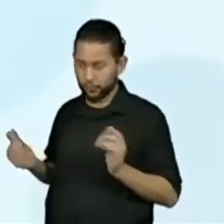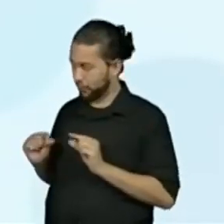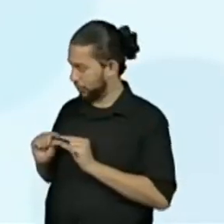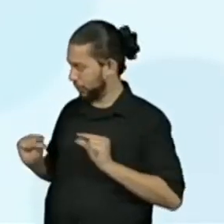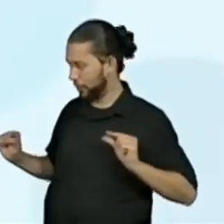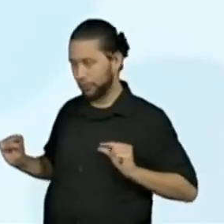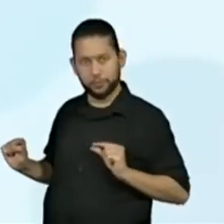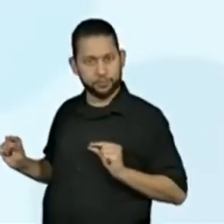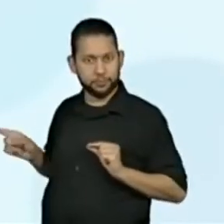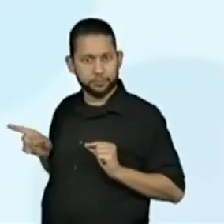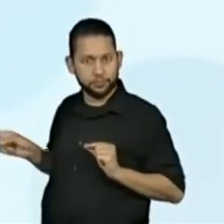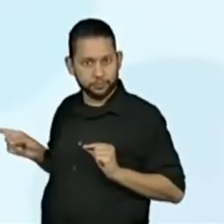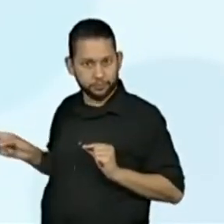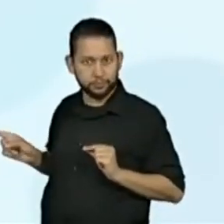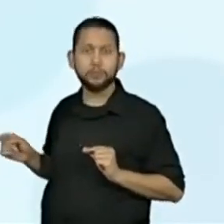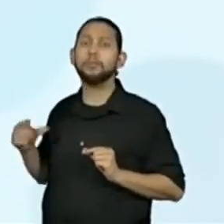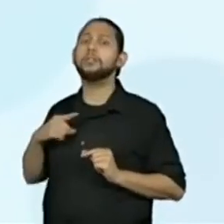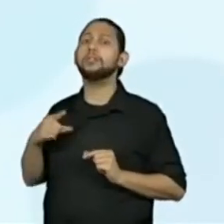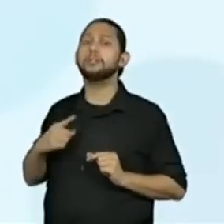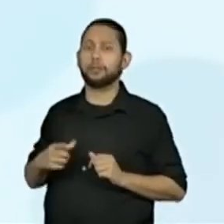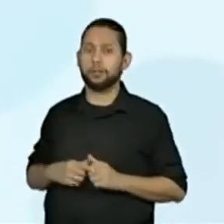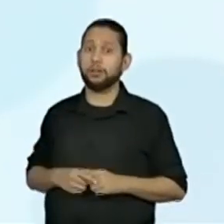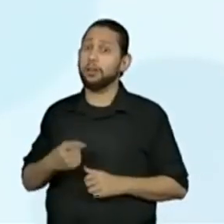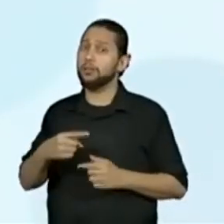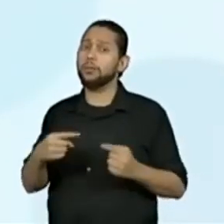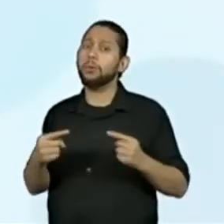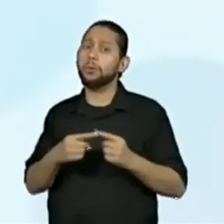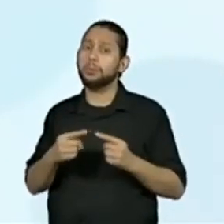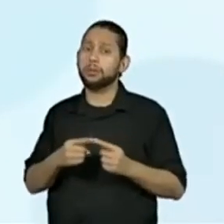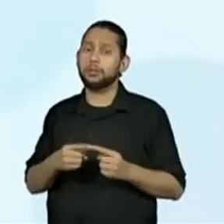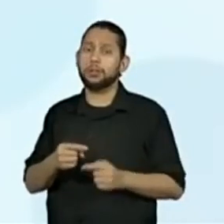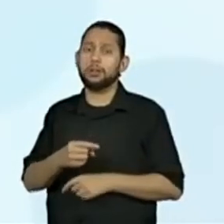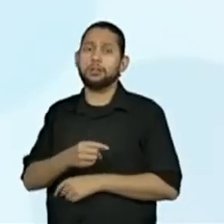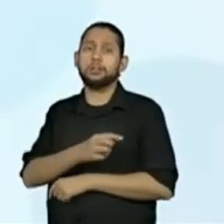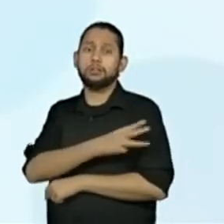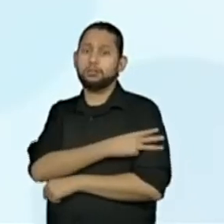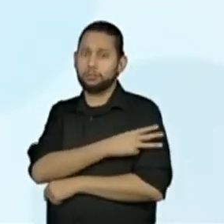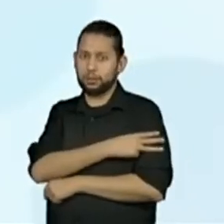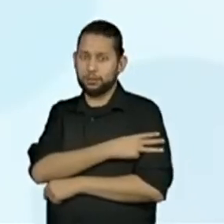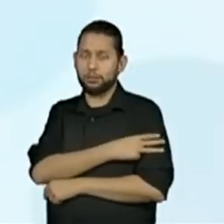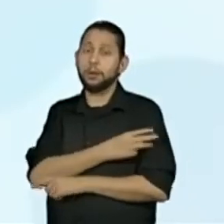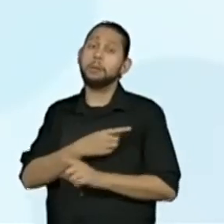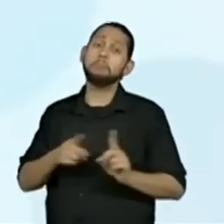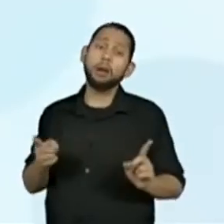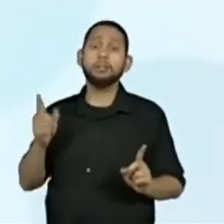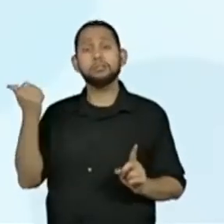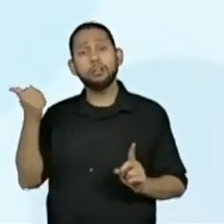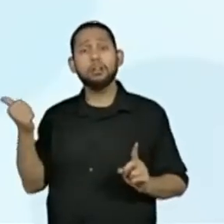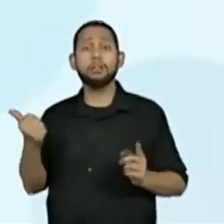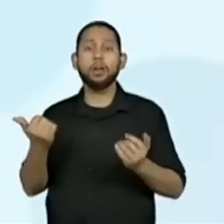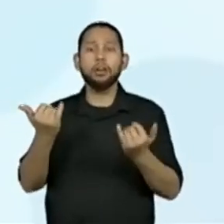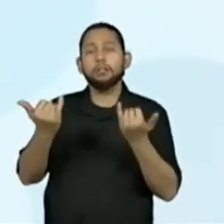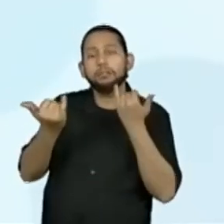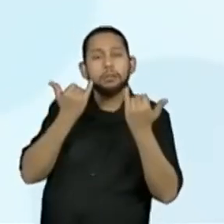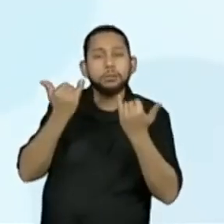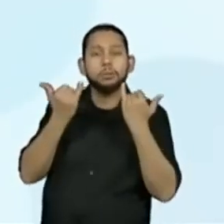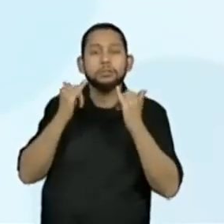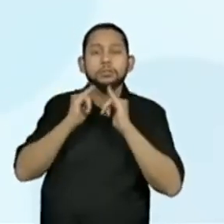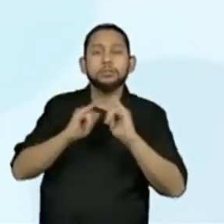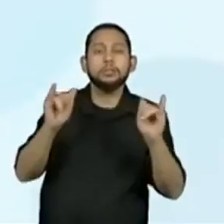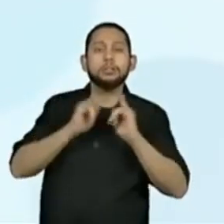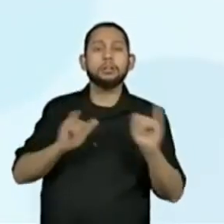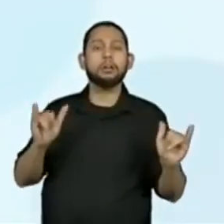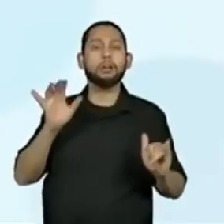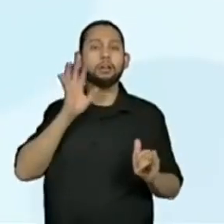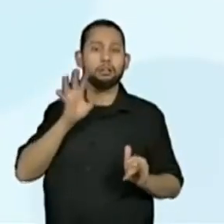caderno do aluno, do terceiro ano. Mas como é um texto informativo e é um texto legal, eu fiz questão de